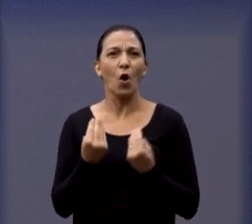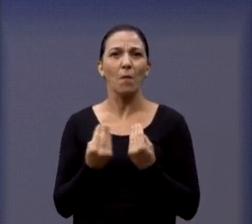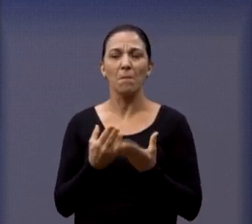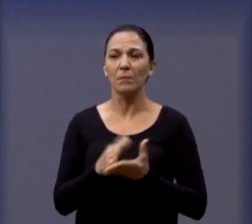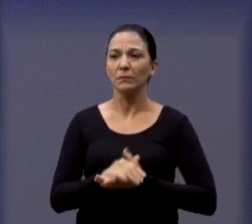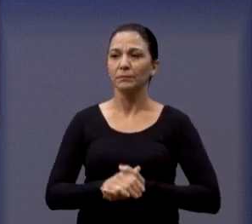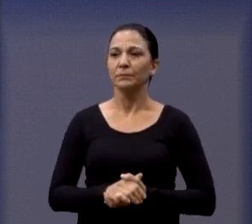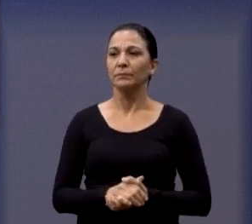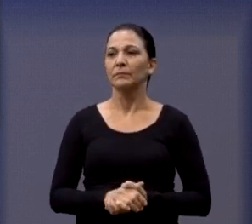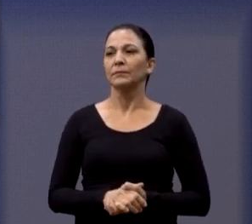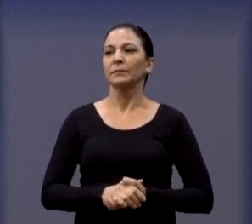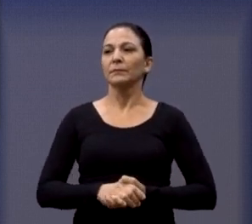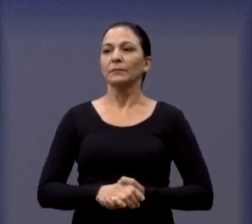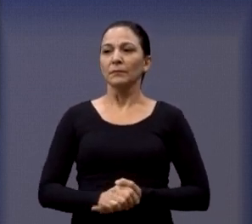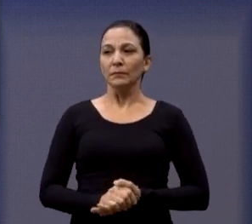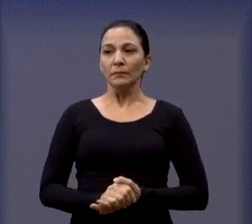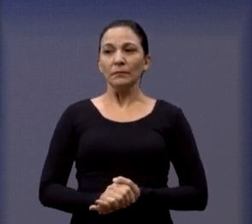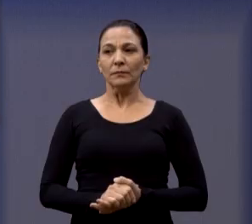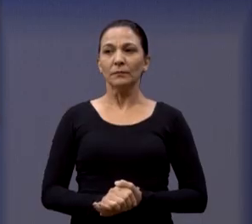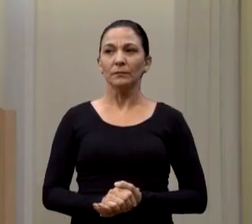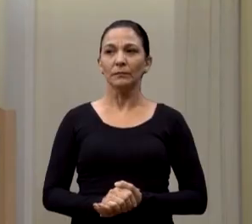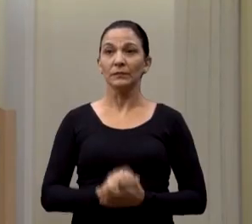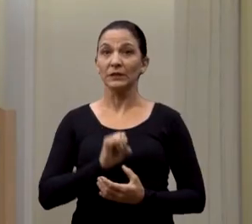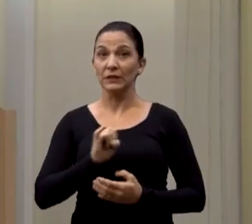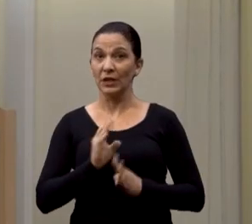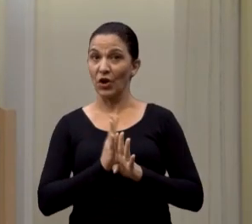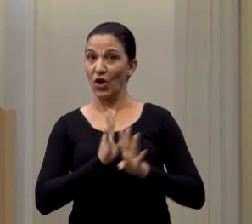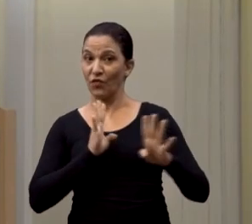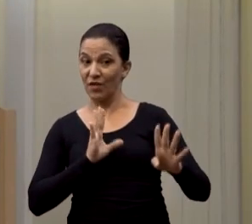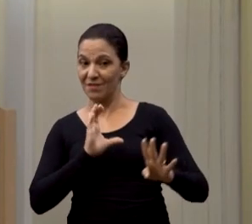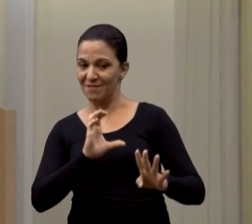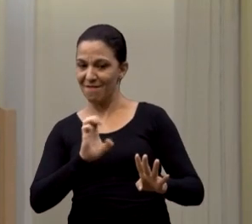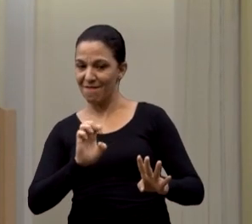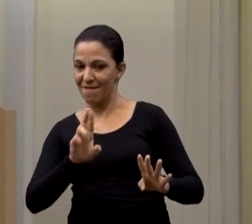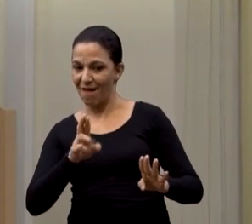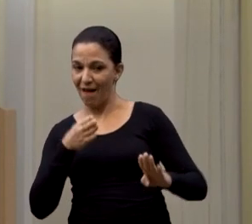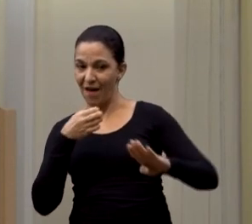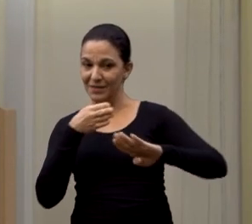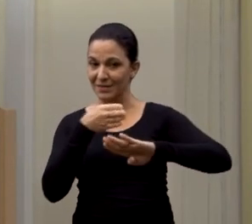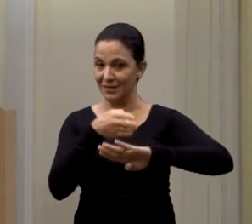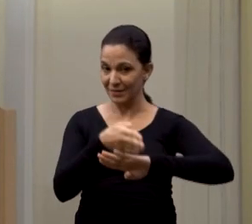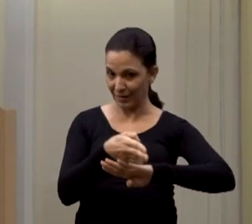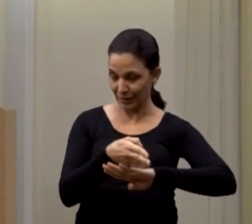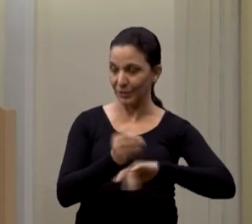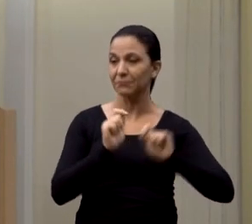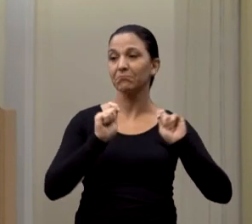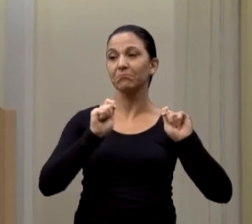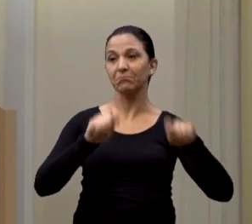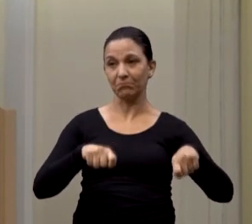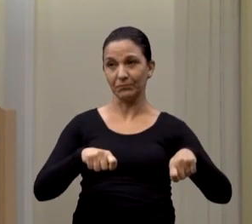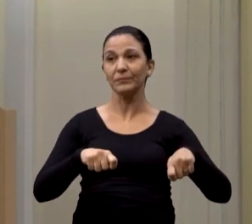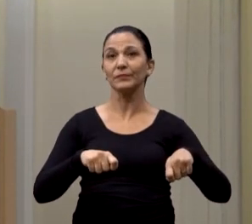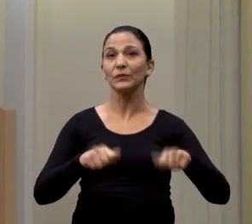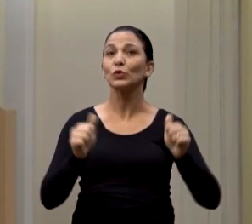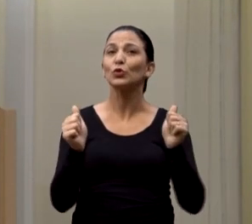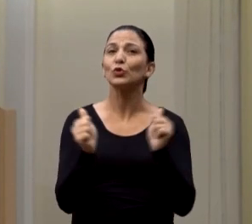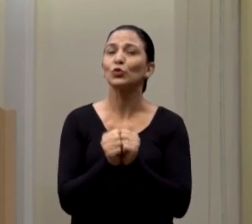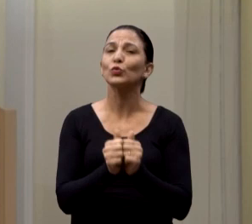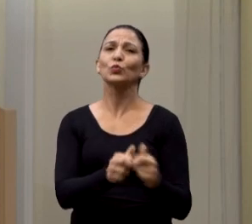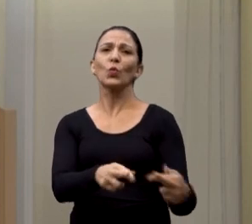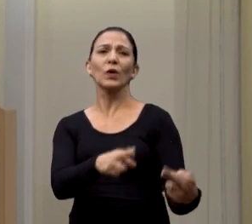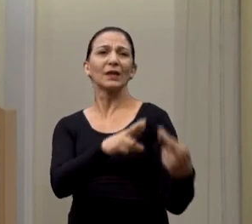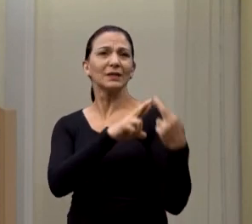Essa criança está na fila da creche. para poder ingressar. Acompanhada do seu